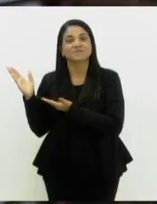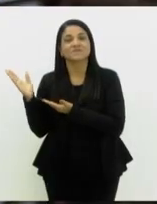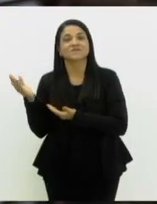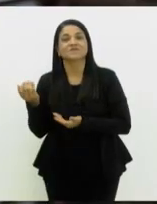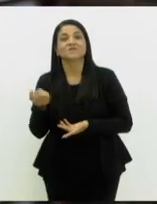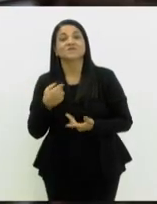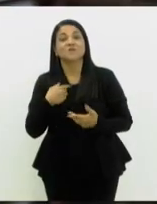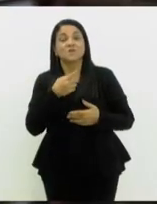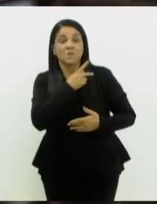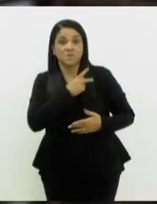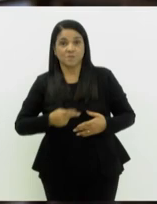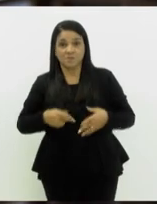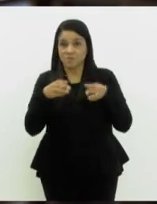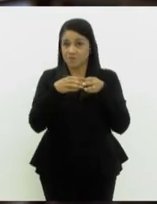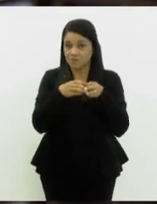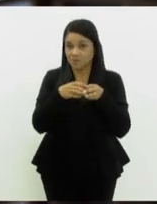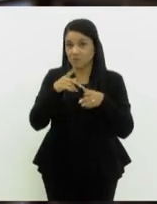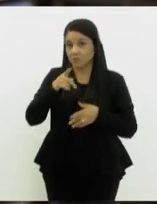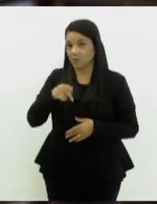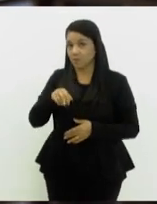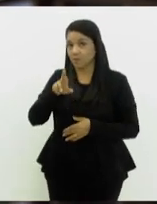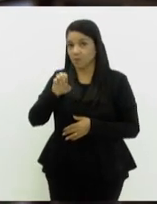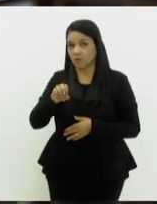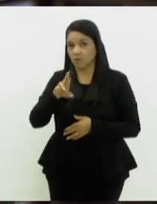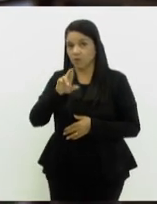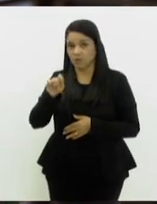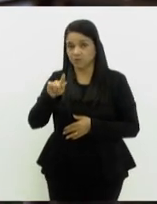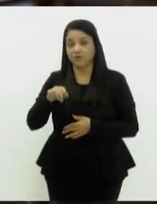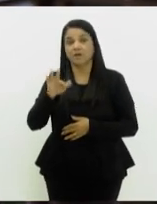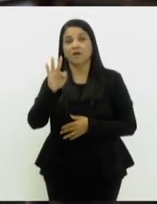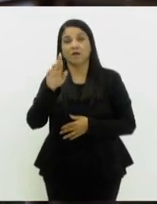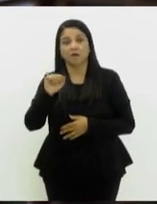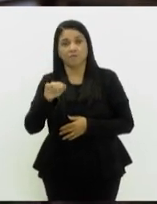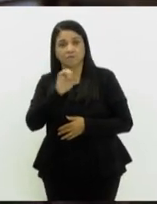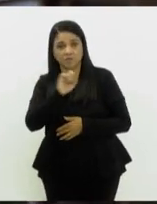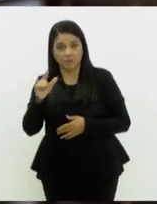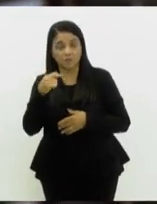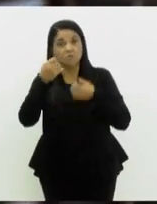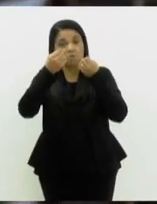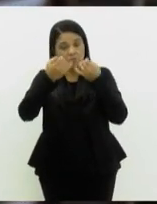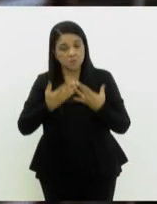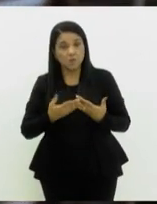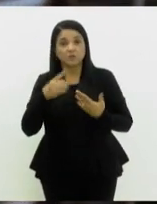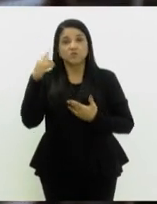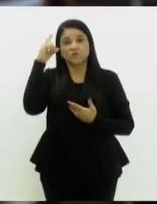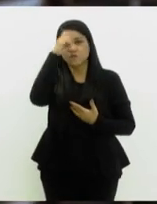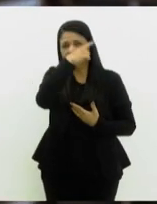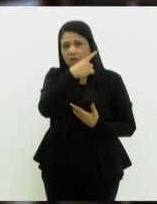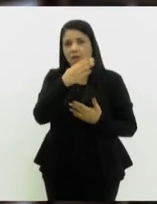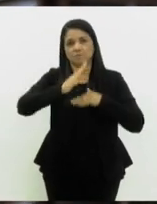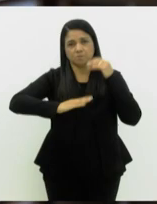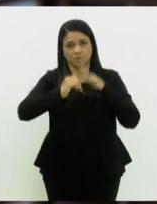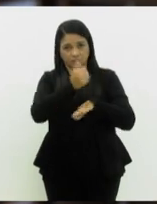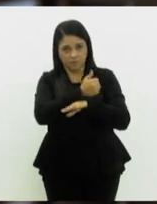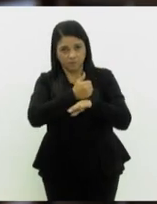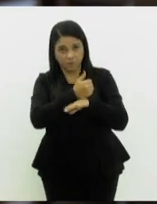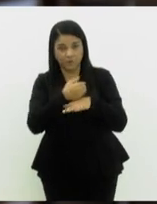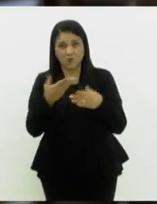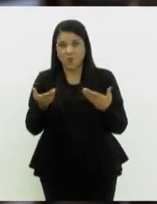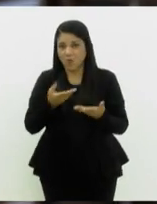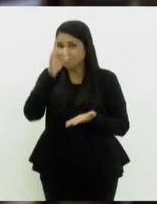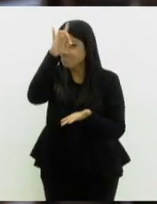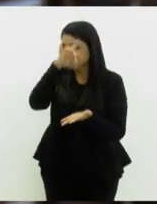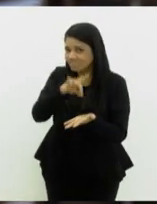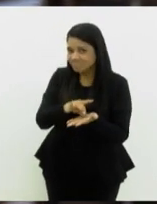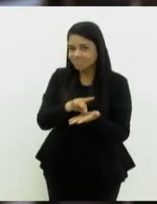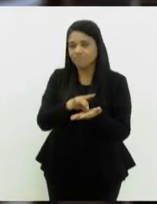presidente da comissão de prerrogativas, Rafael Borges, fala sobre as dificuldades enfrentadas no exercício da profissão. Hoje a realidade